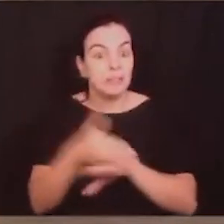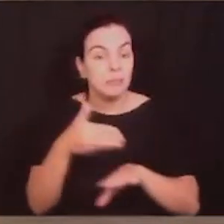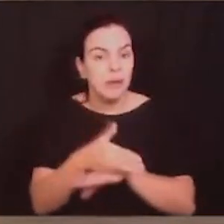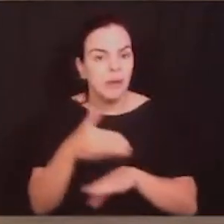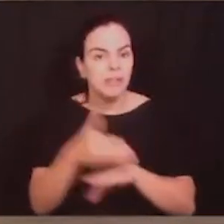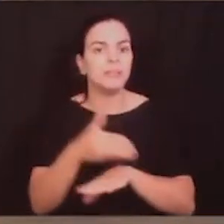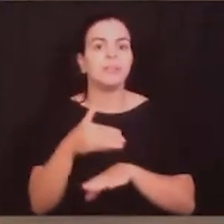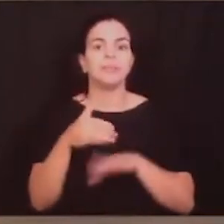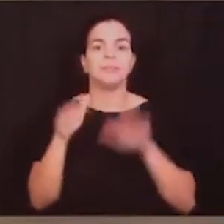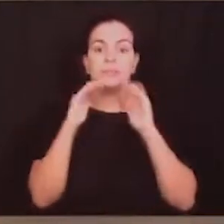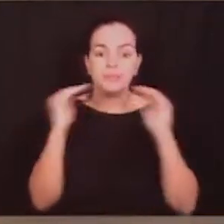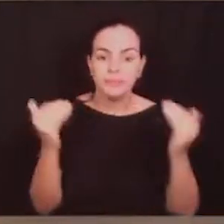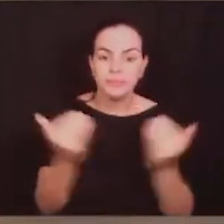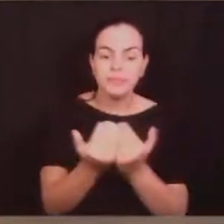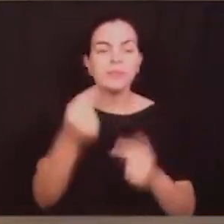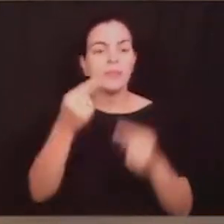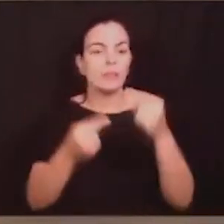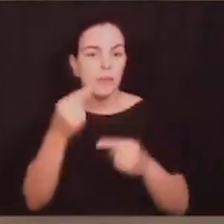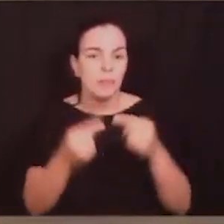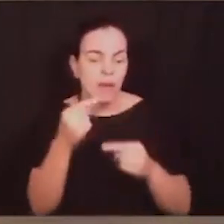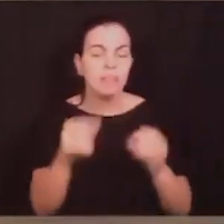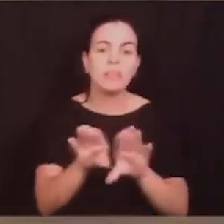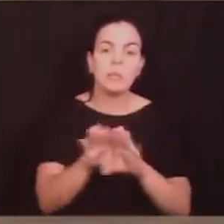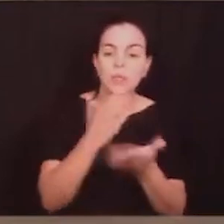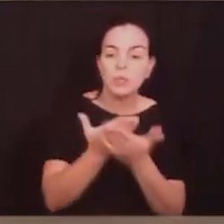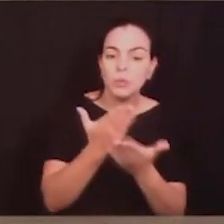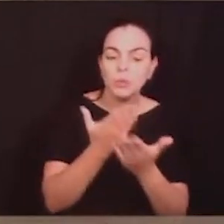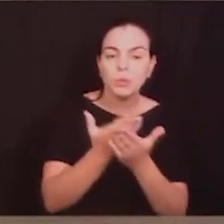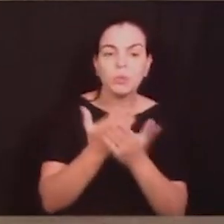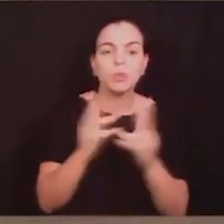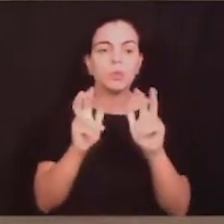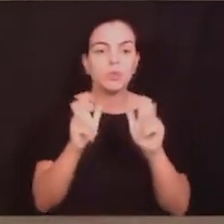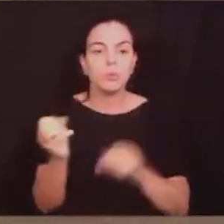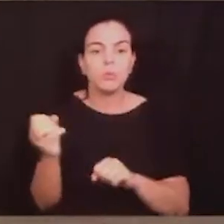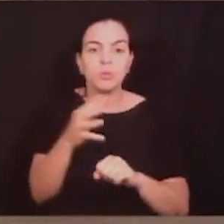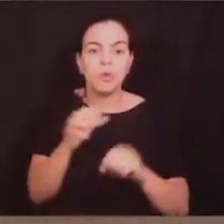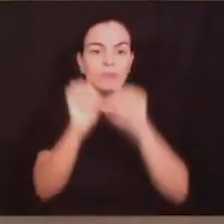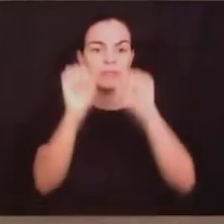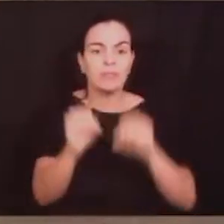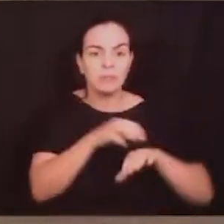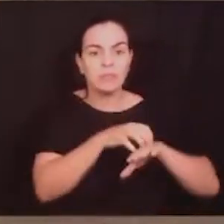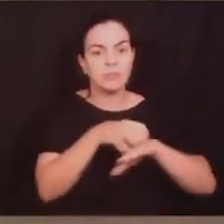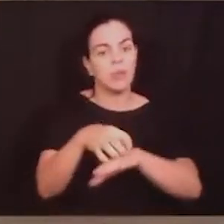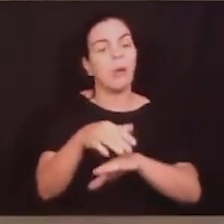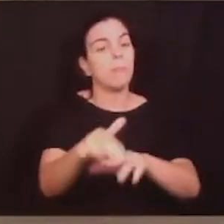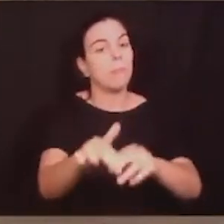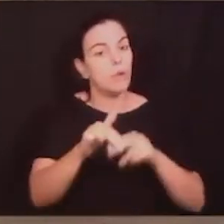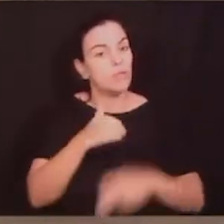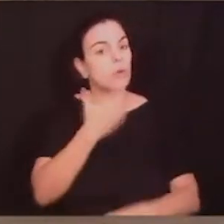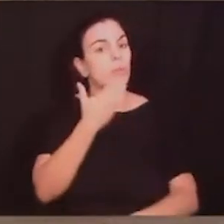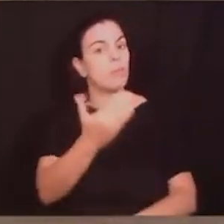nos debates e nos estudos relativos ao novo sistema de transporte. É isso, senhor presidente. Por isso, conto com o bom